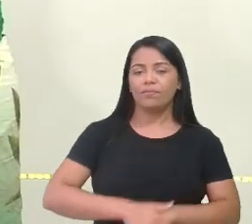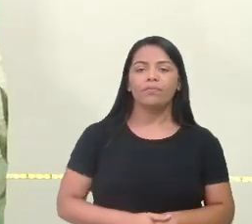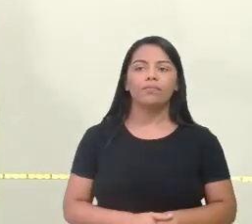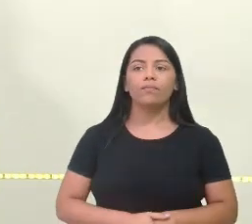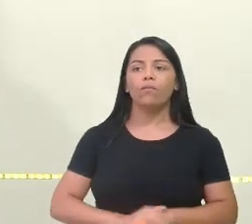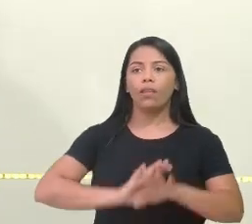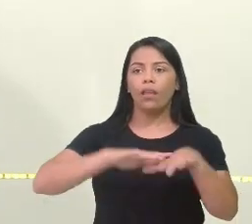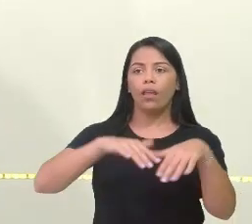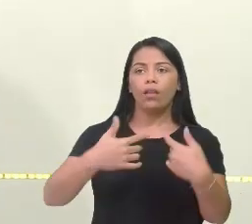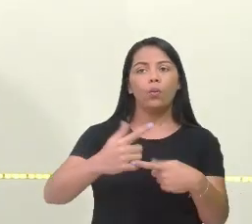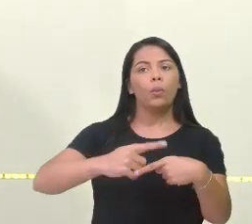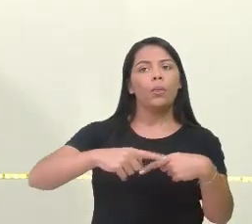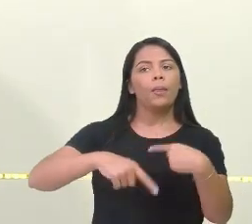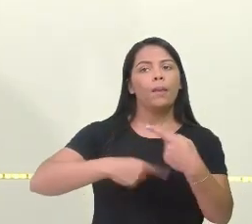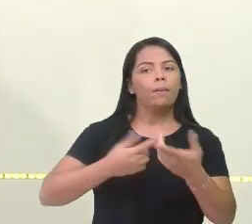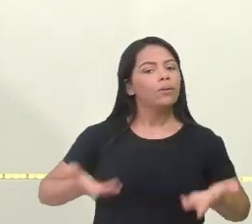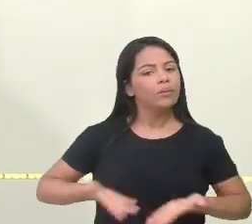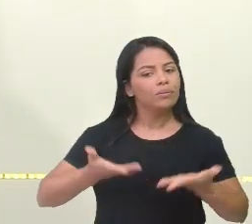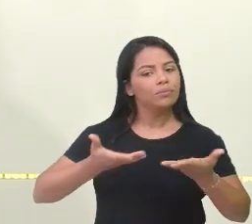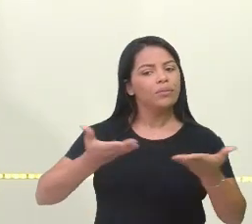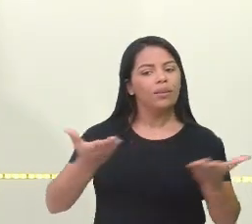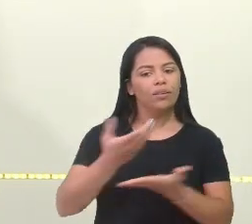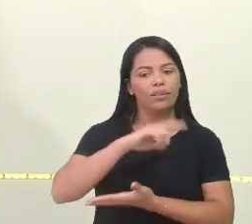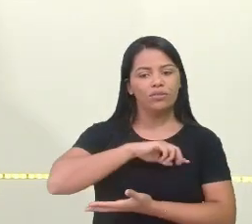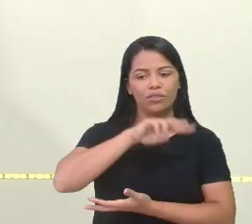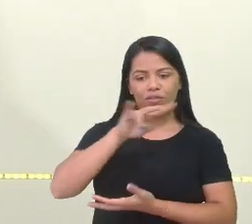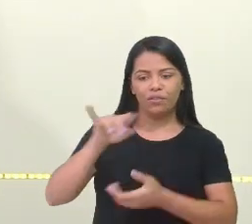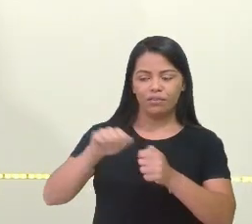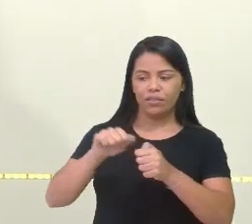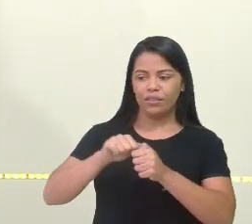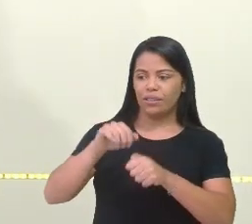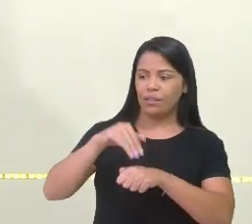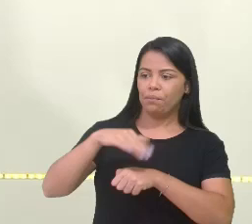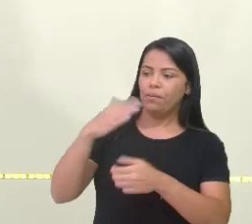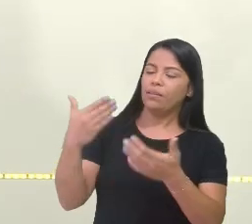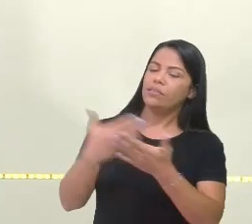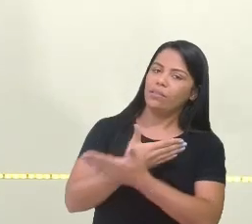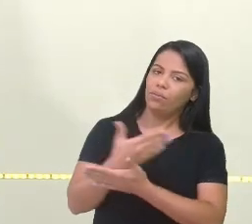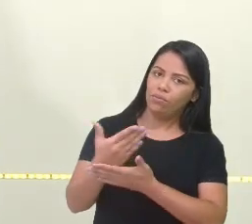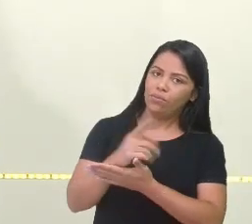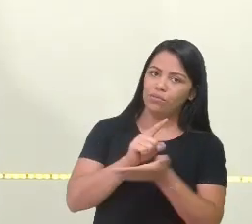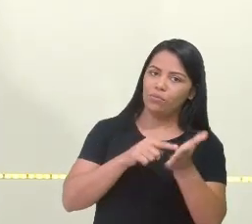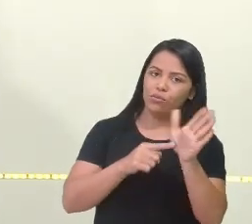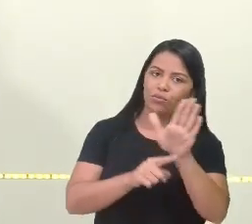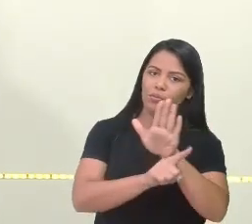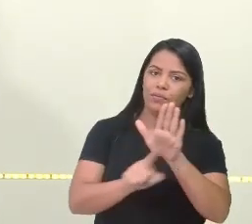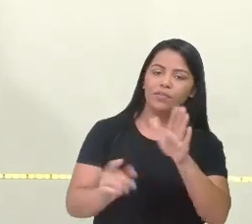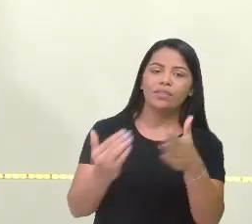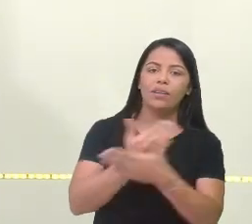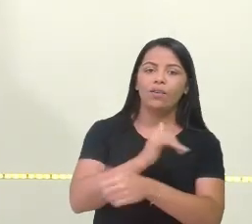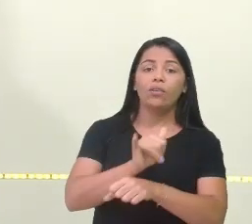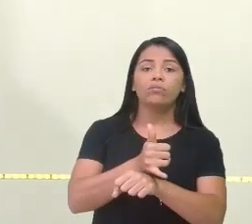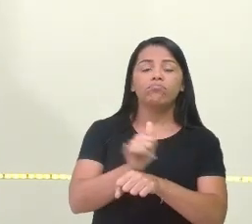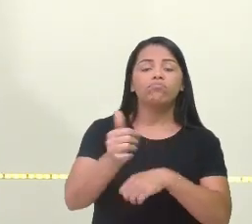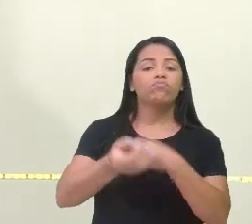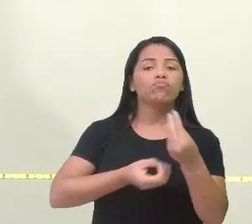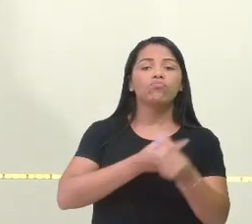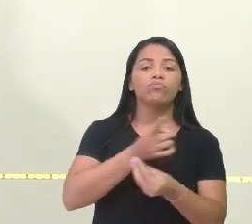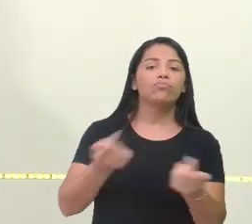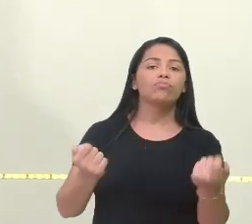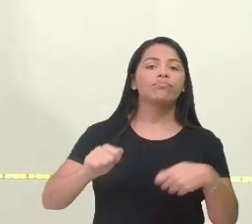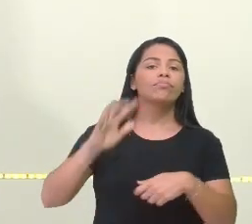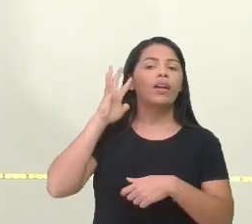Depois desse esquenta, agora a gente vai resolver mais alguns problemas. E eu vou trazer algumas estratégias de como você pode